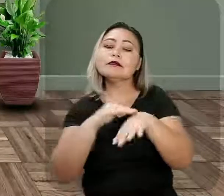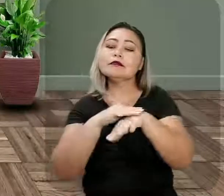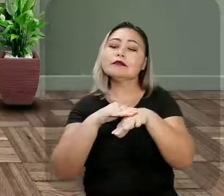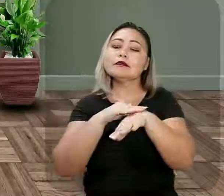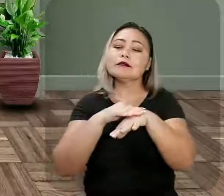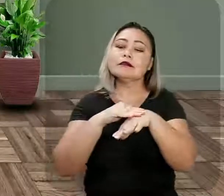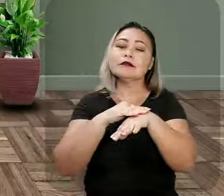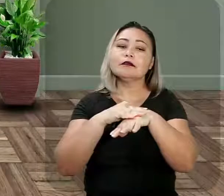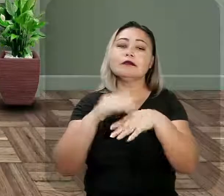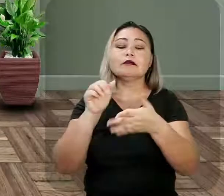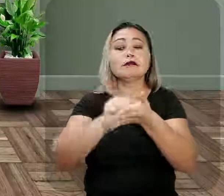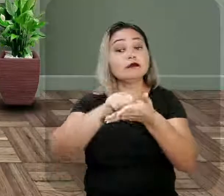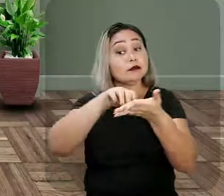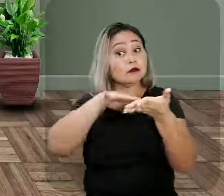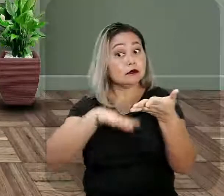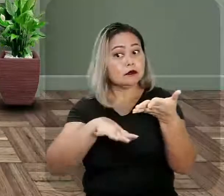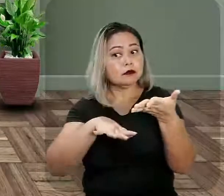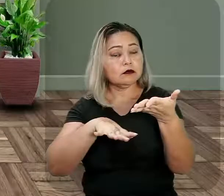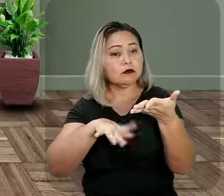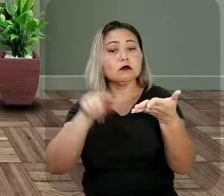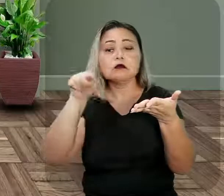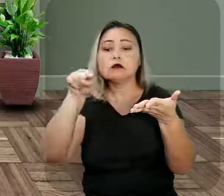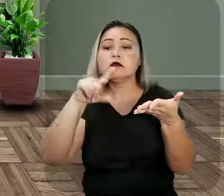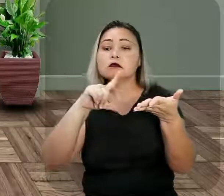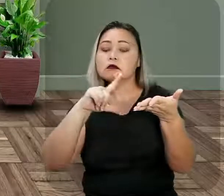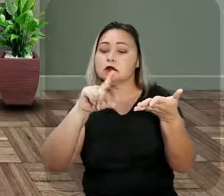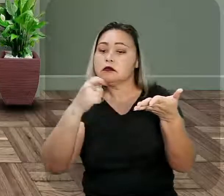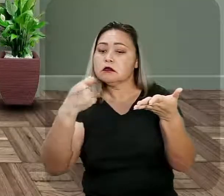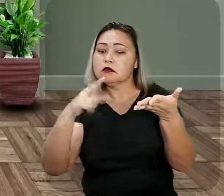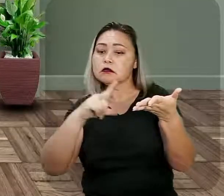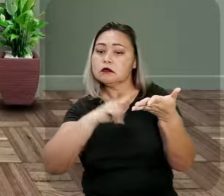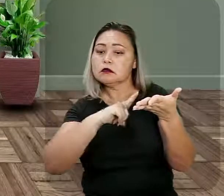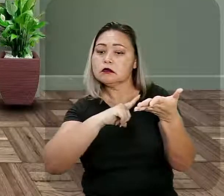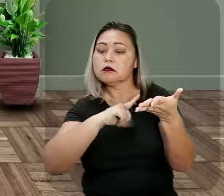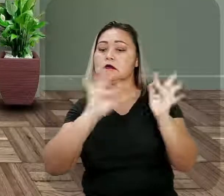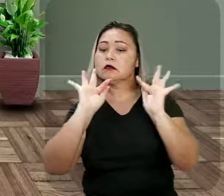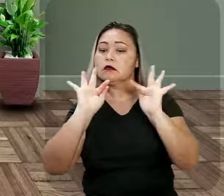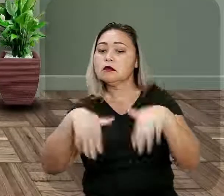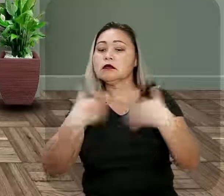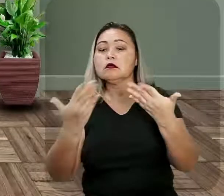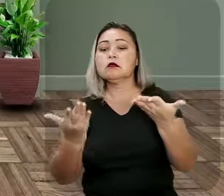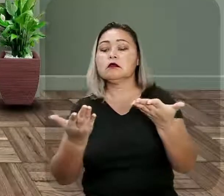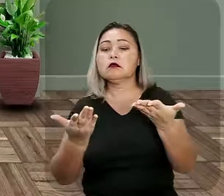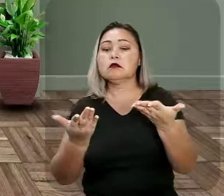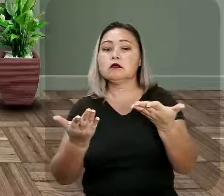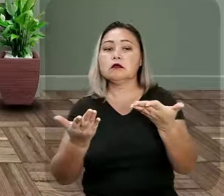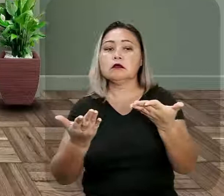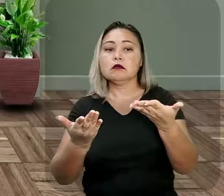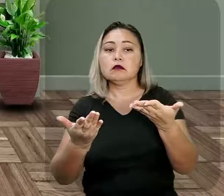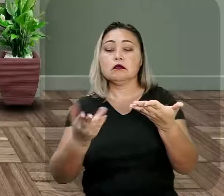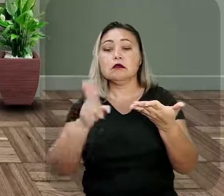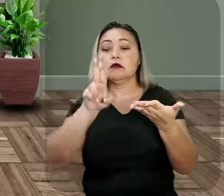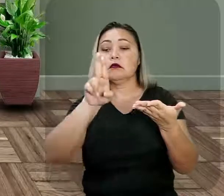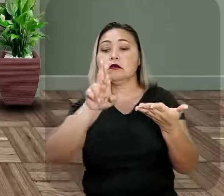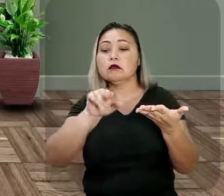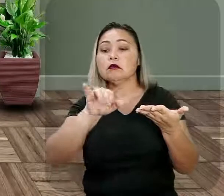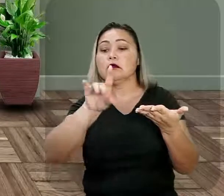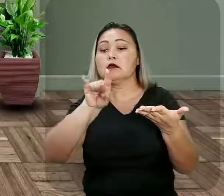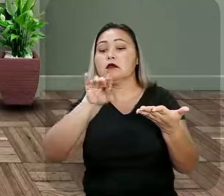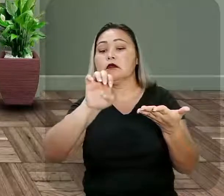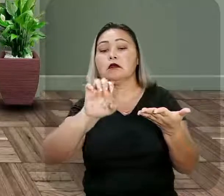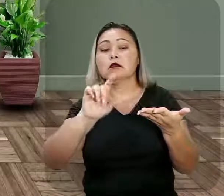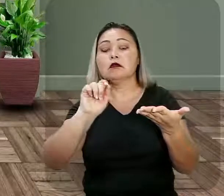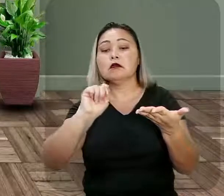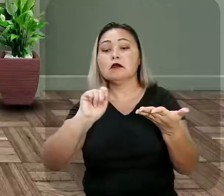pouquinho sobre a atividade, né, você teria que fazer ao final de cada unidade,